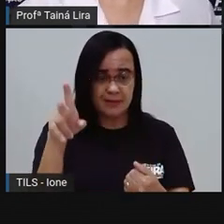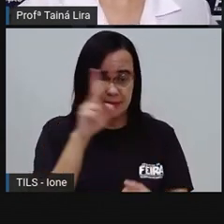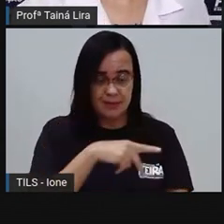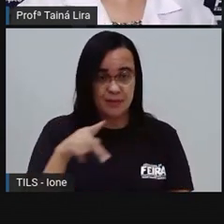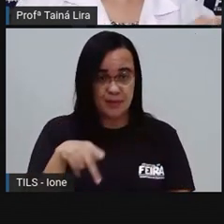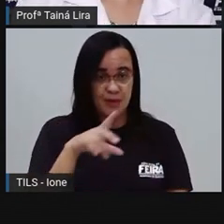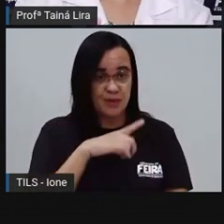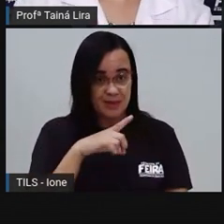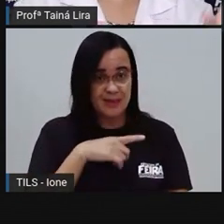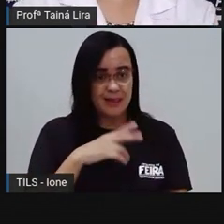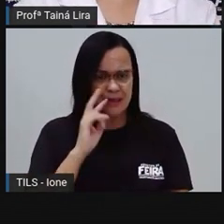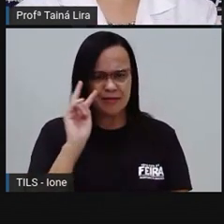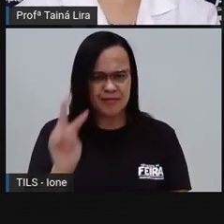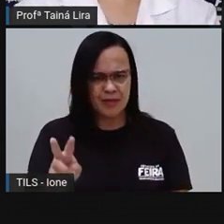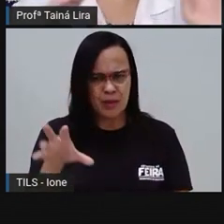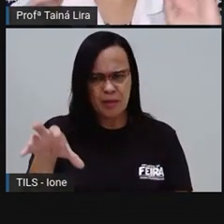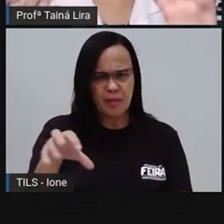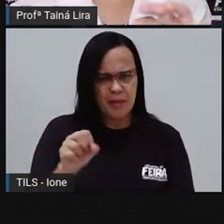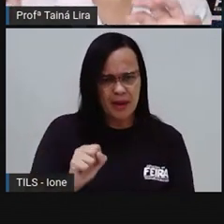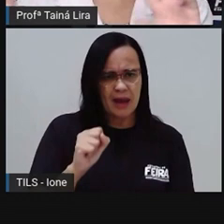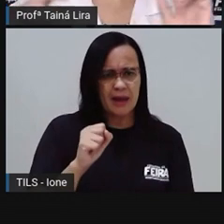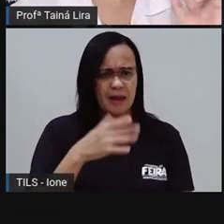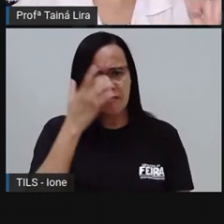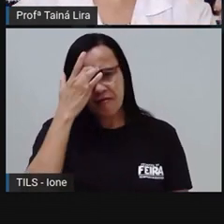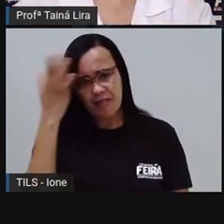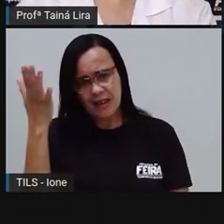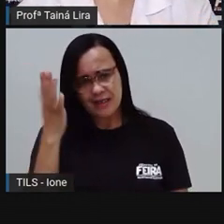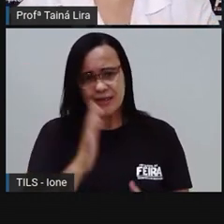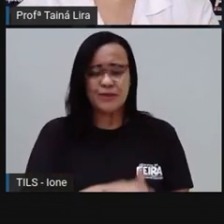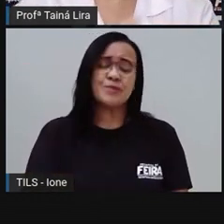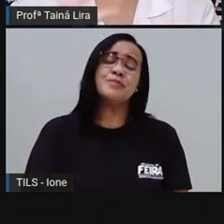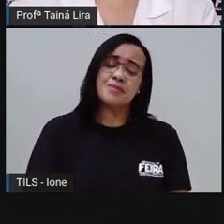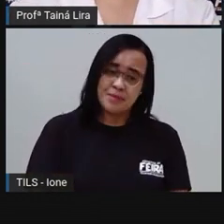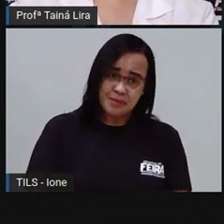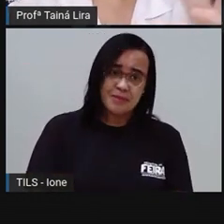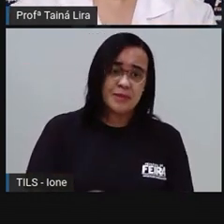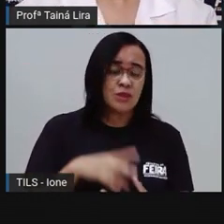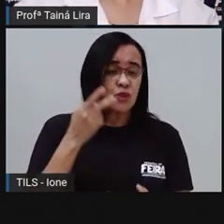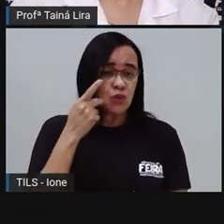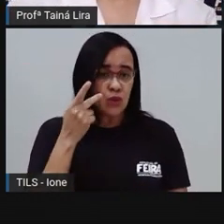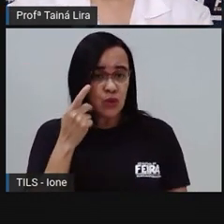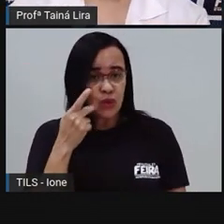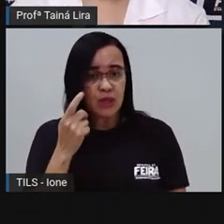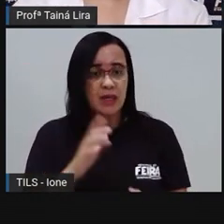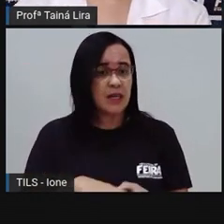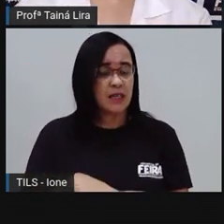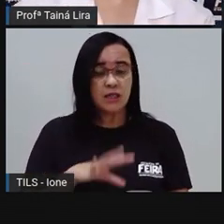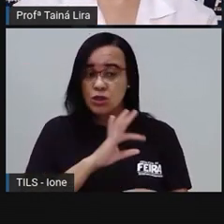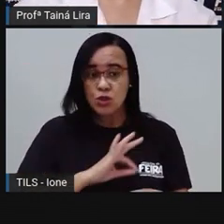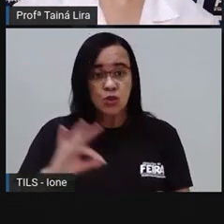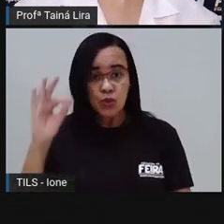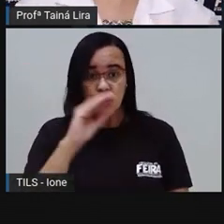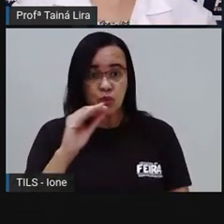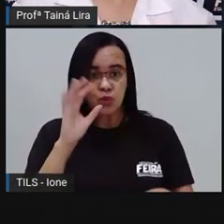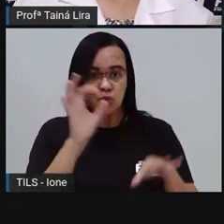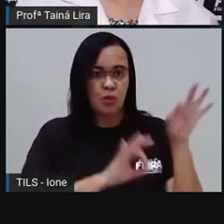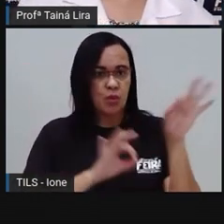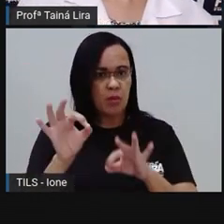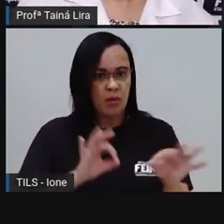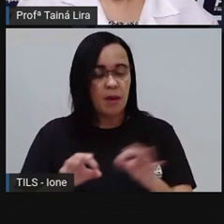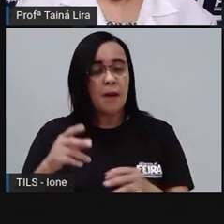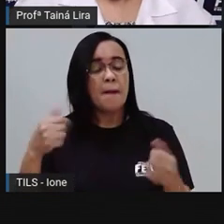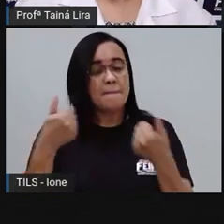Pegar Todos os ingredientes Ali Não é bem fácil O chocolate Estava tudo ali Ao meu alcance